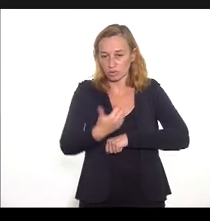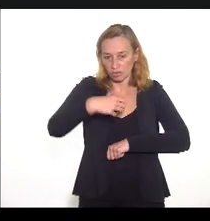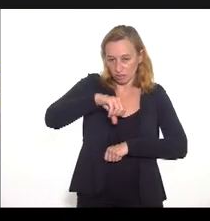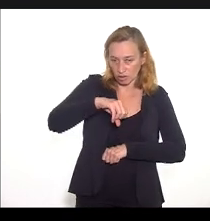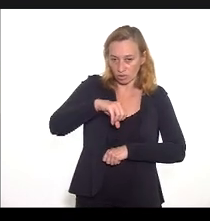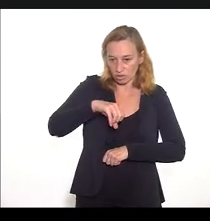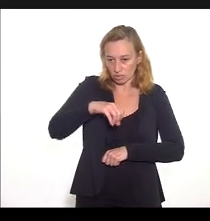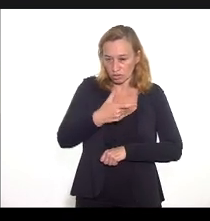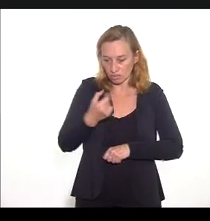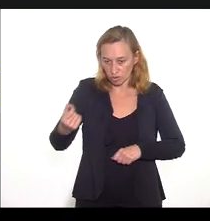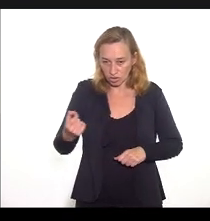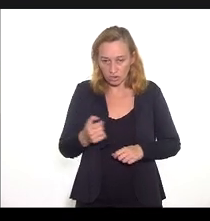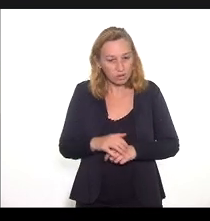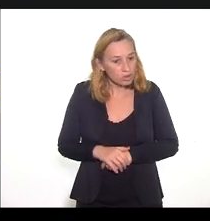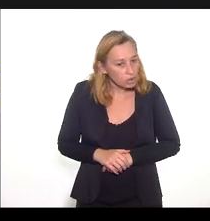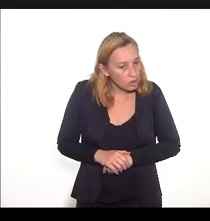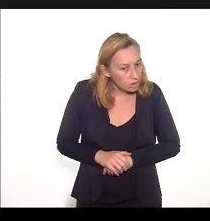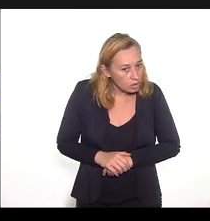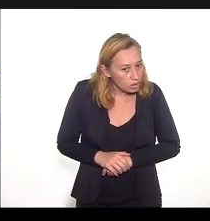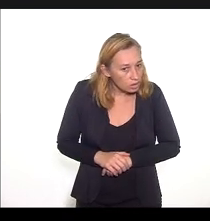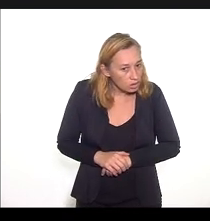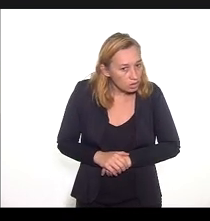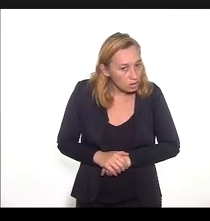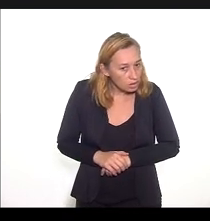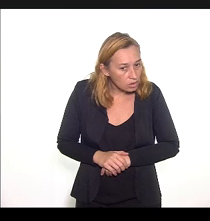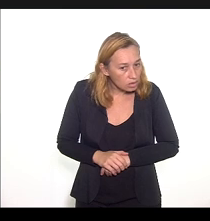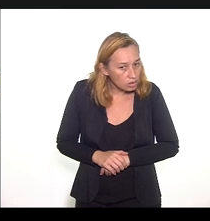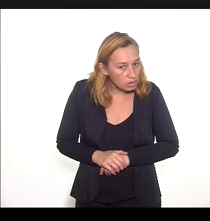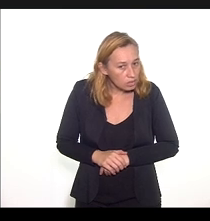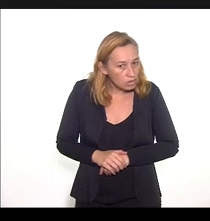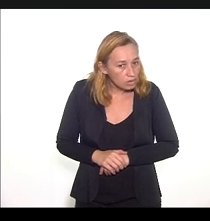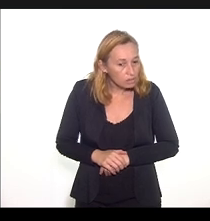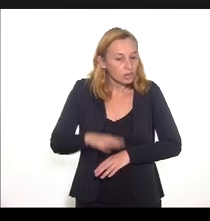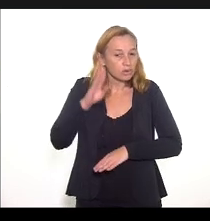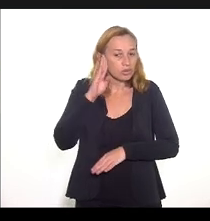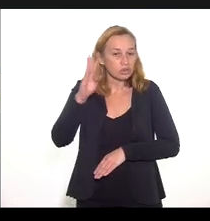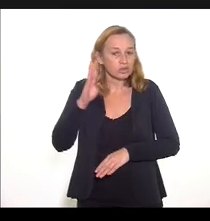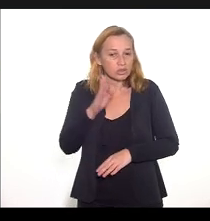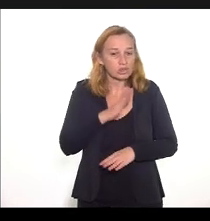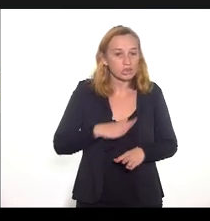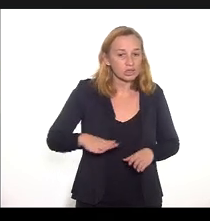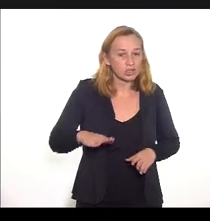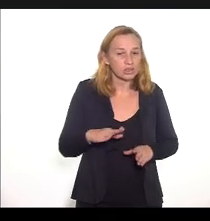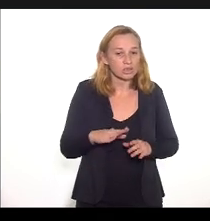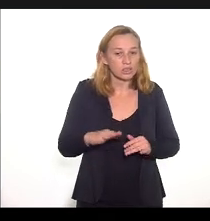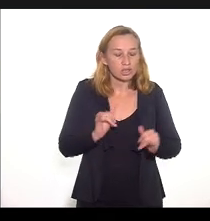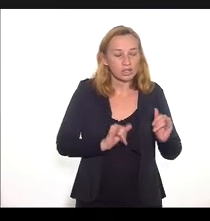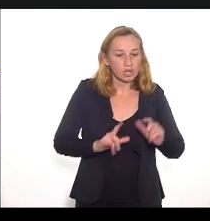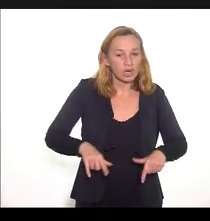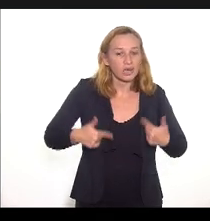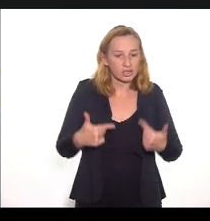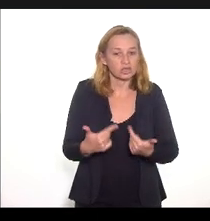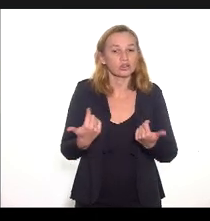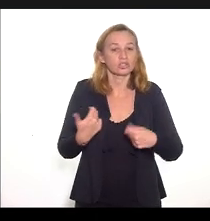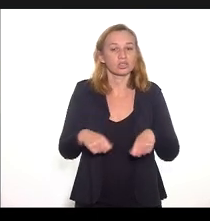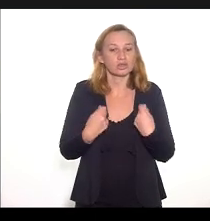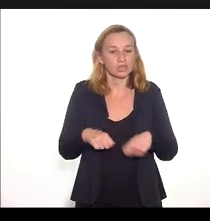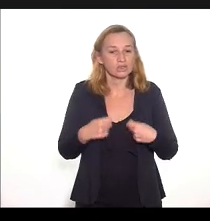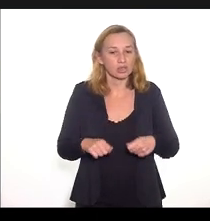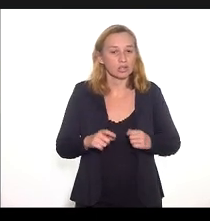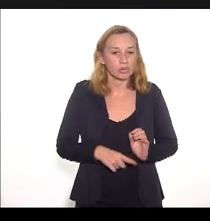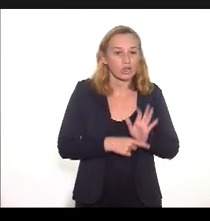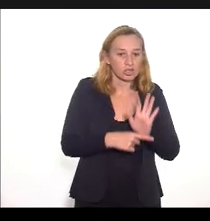propõe o objetivo de escorrer para fundamentar as demais medidas que venham a ser necessárias para a